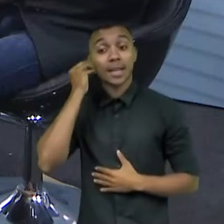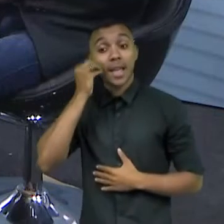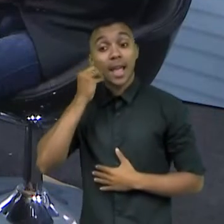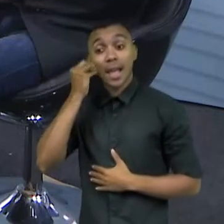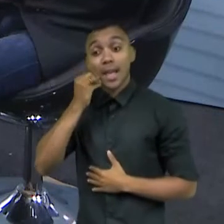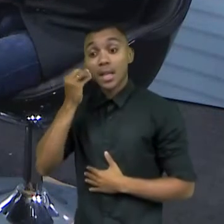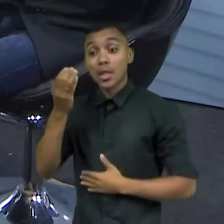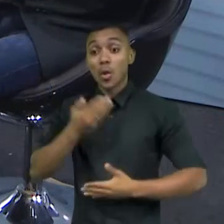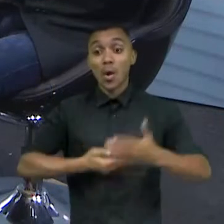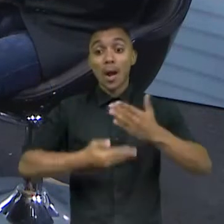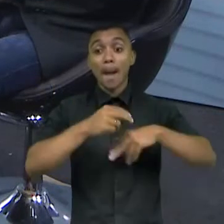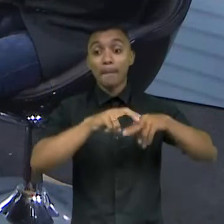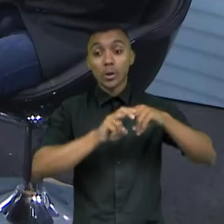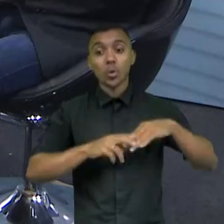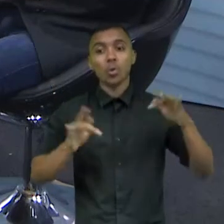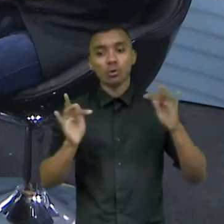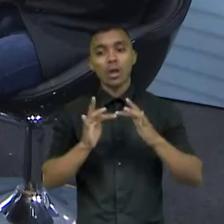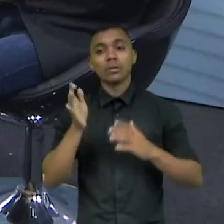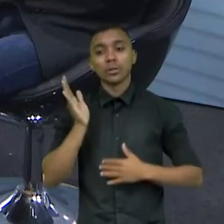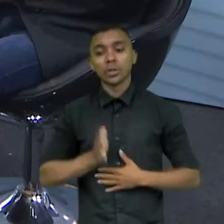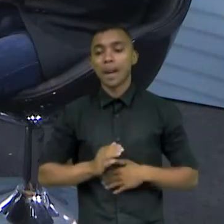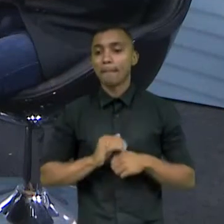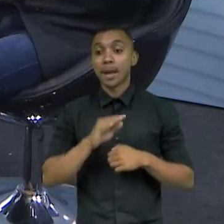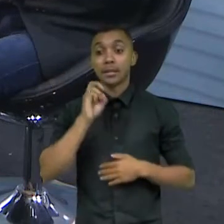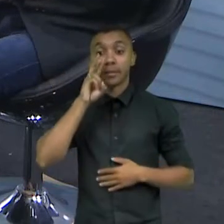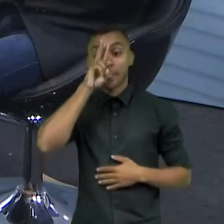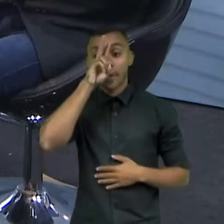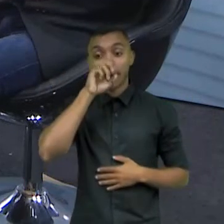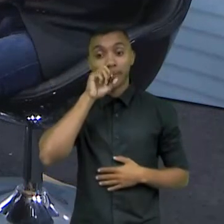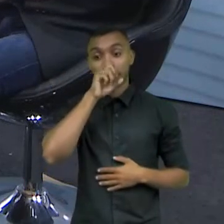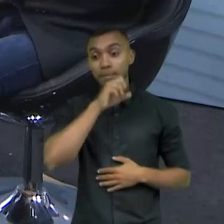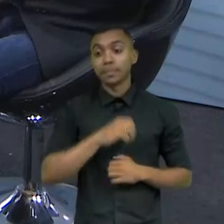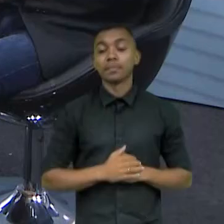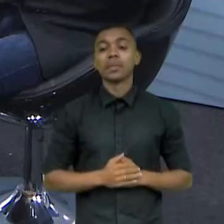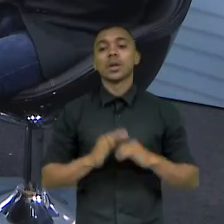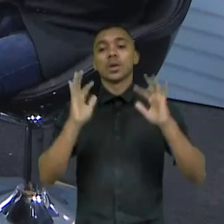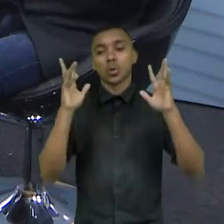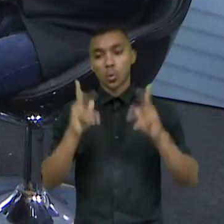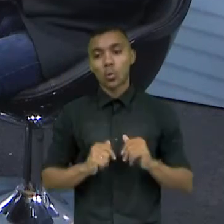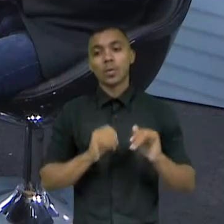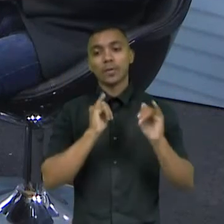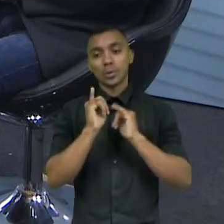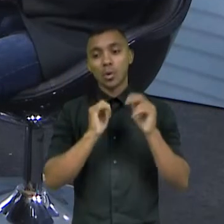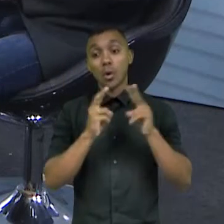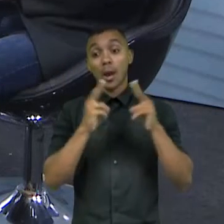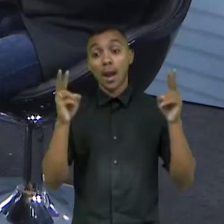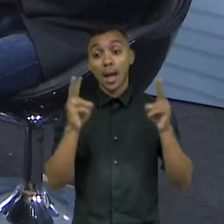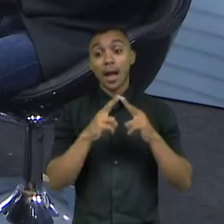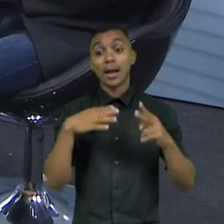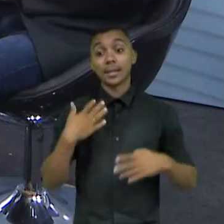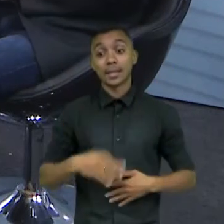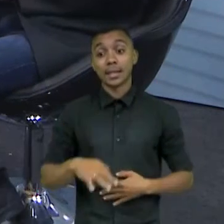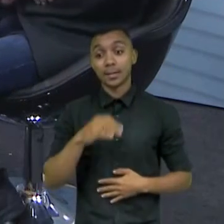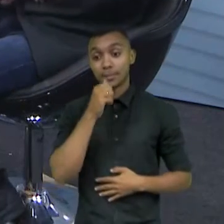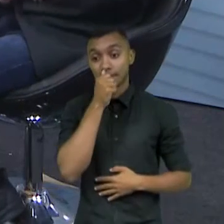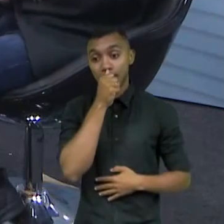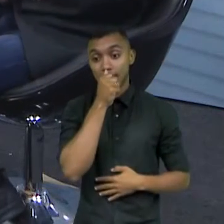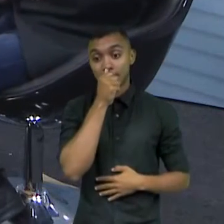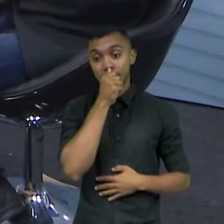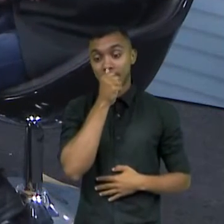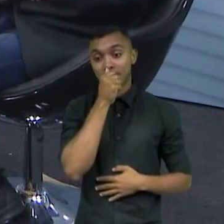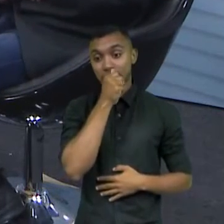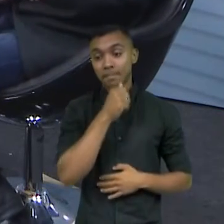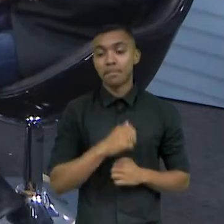Então, esse contato, ele vai existir, já está existindo e vai se intensificar. Porque hoje é tudo online, né, né, não precisa mais você viajar, porque em São Paulo, isso não existe. Facilita.